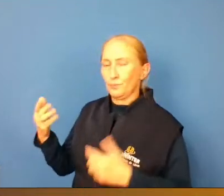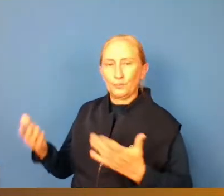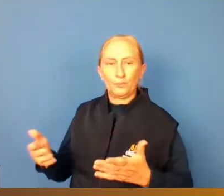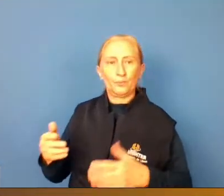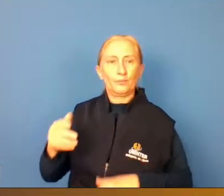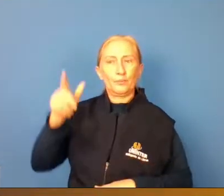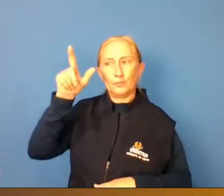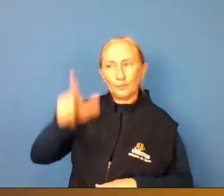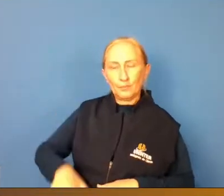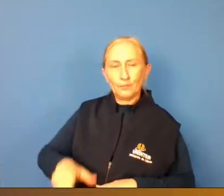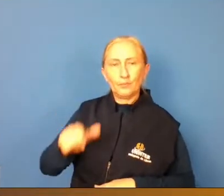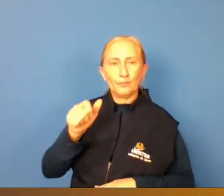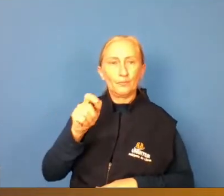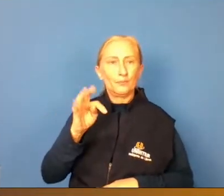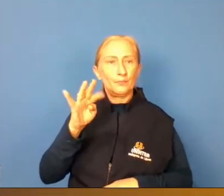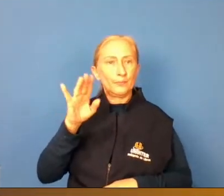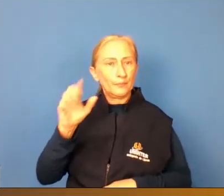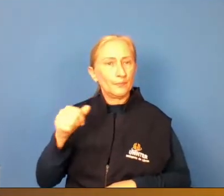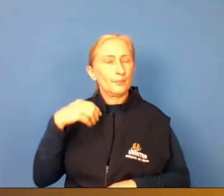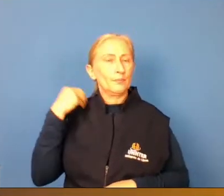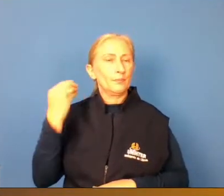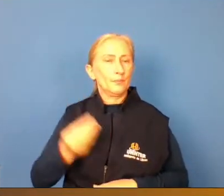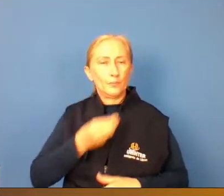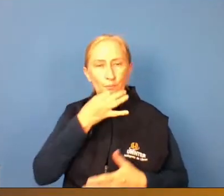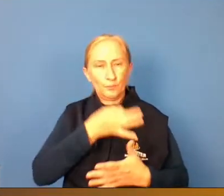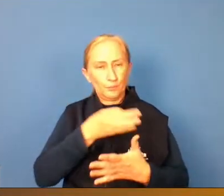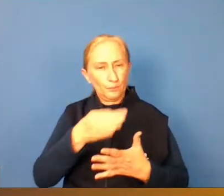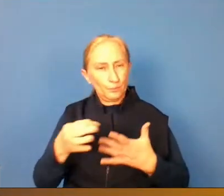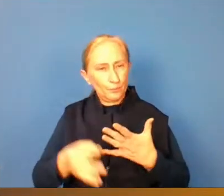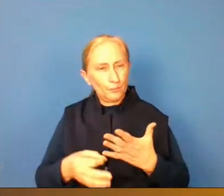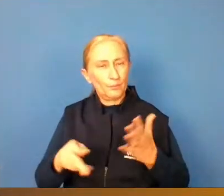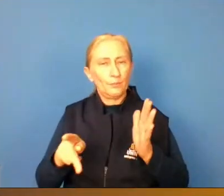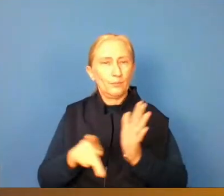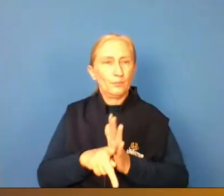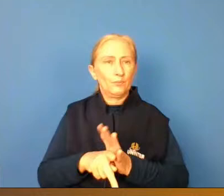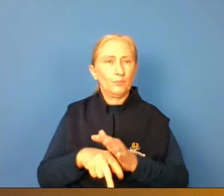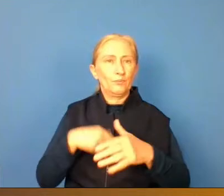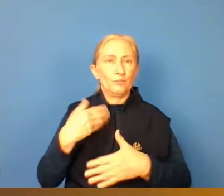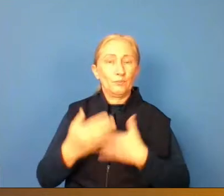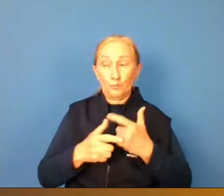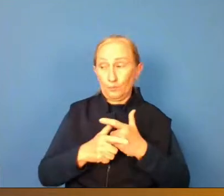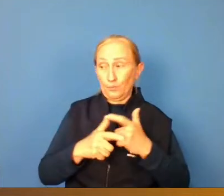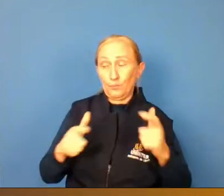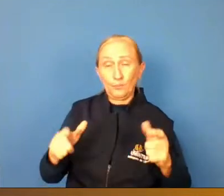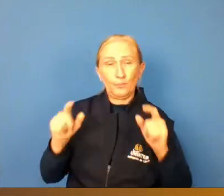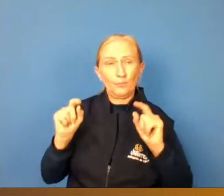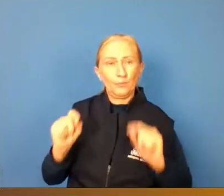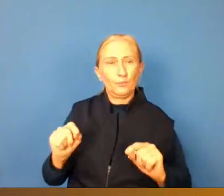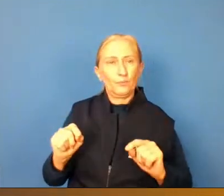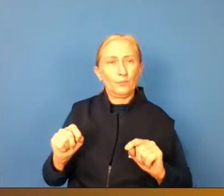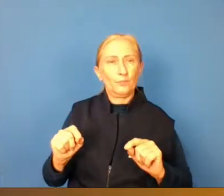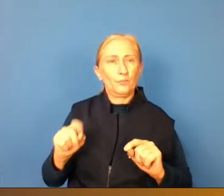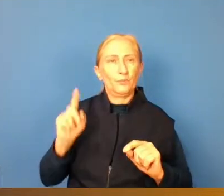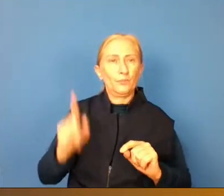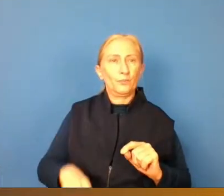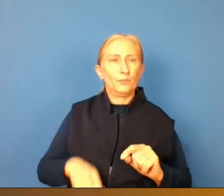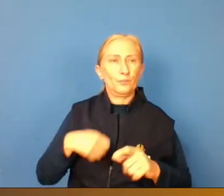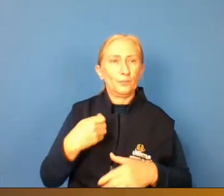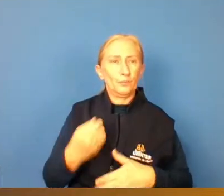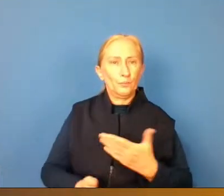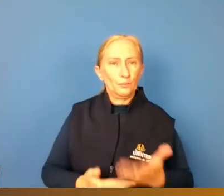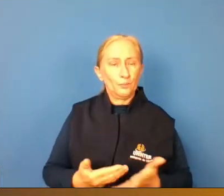atletas e os comentários aqui que foram em maioria foram sobre